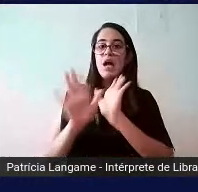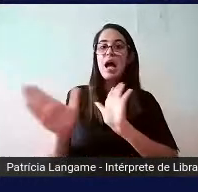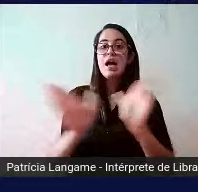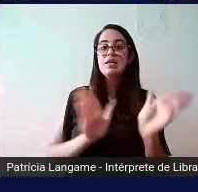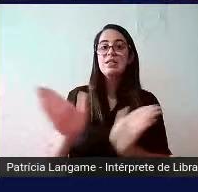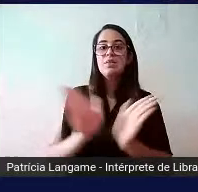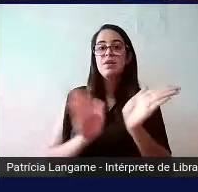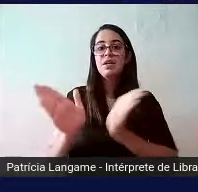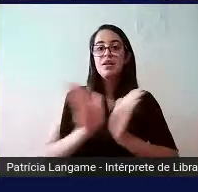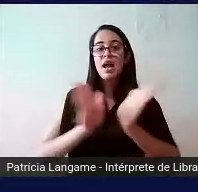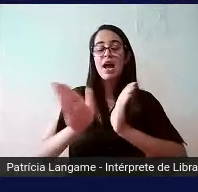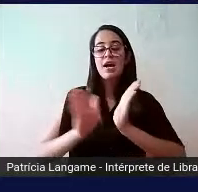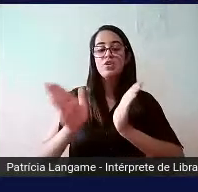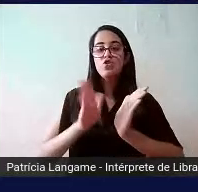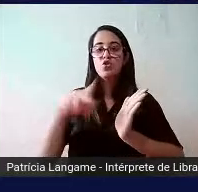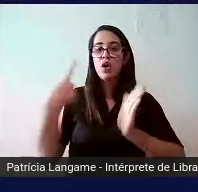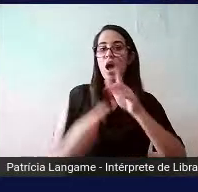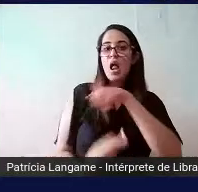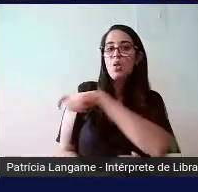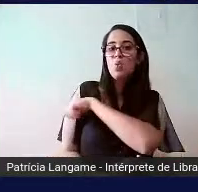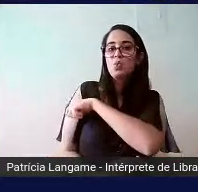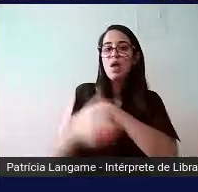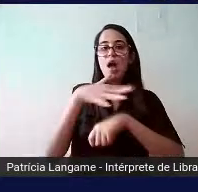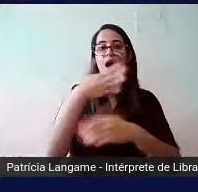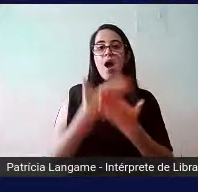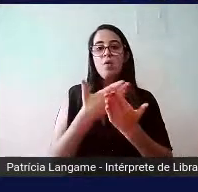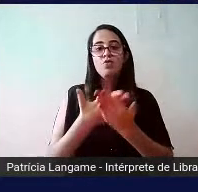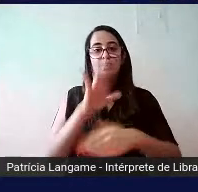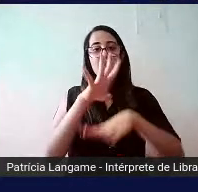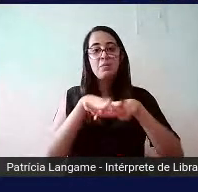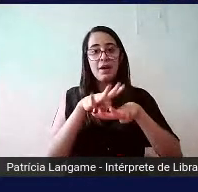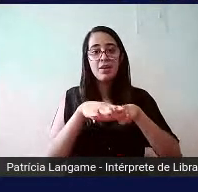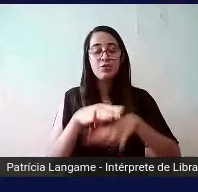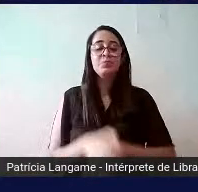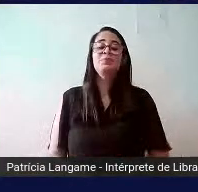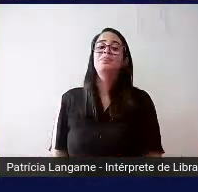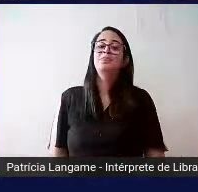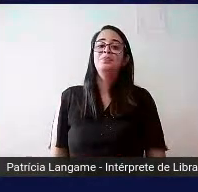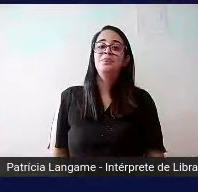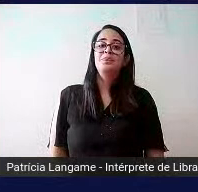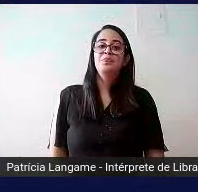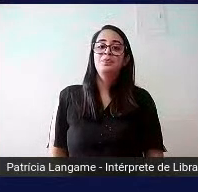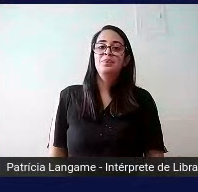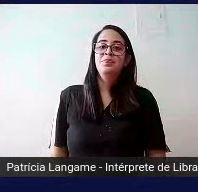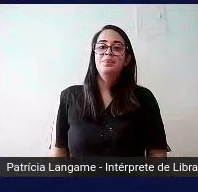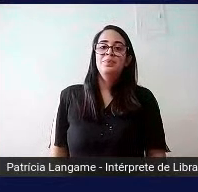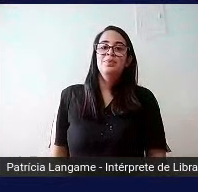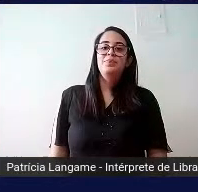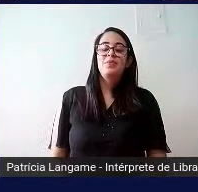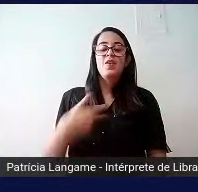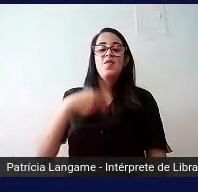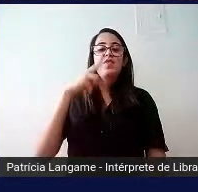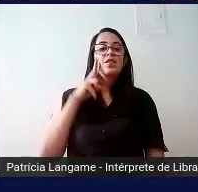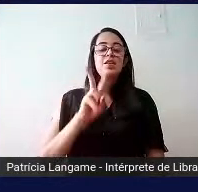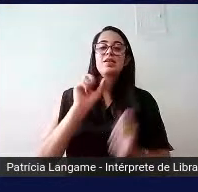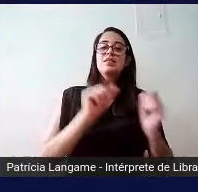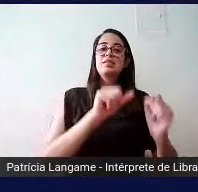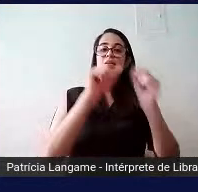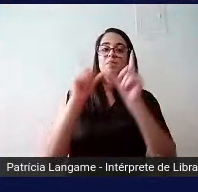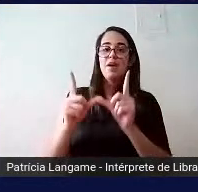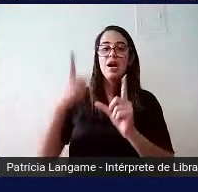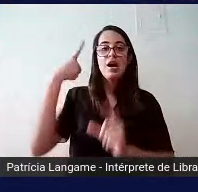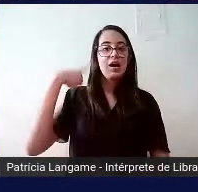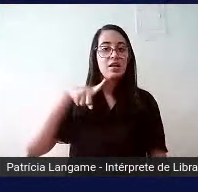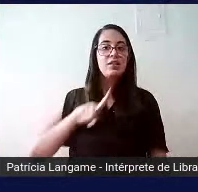para os nossos estudantes nas aulas de matemática. Então, estou falando isso por quê? Porque eu vi nos fóruns durante a semana vários